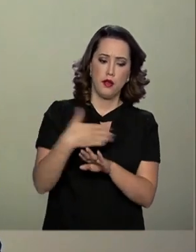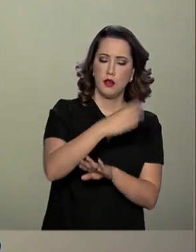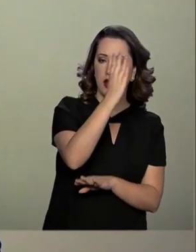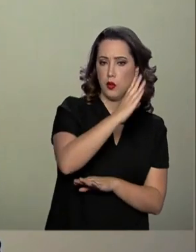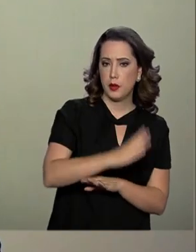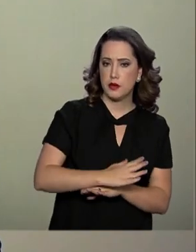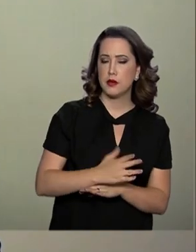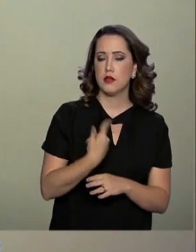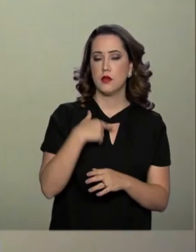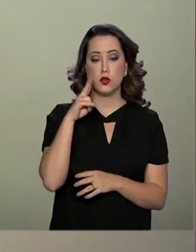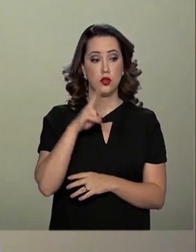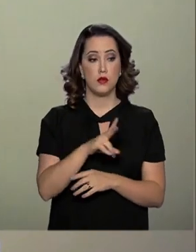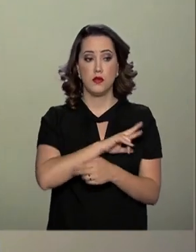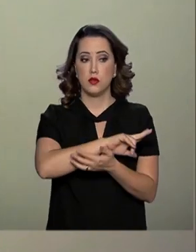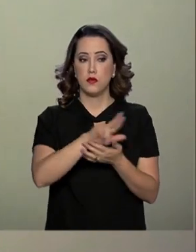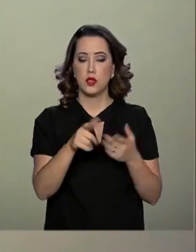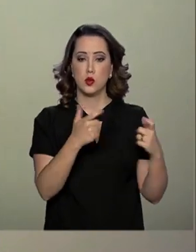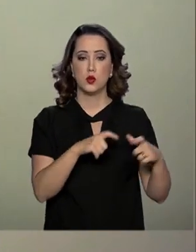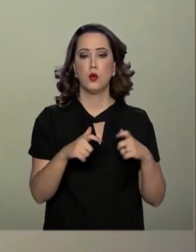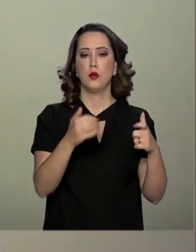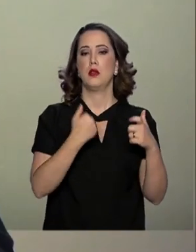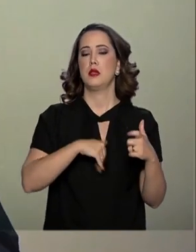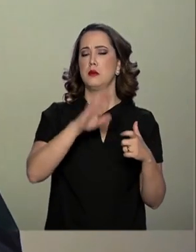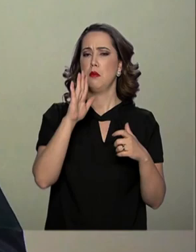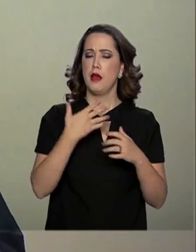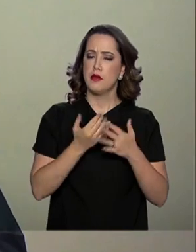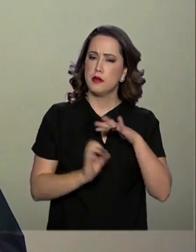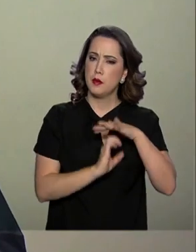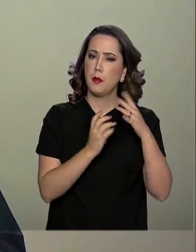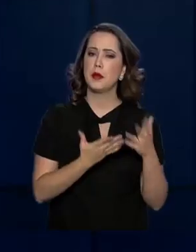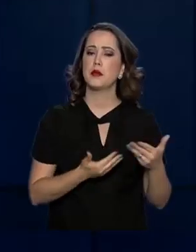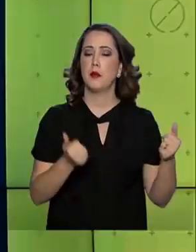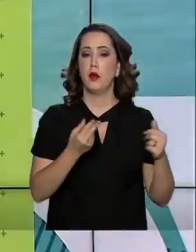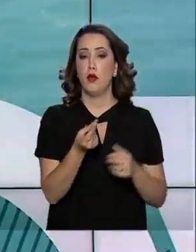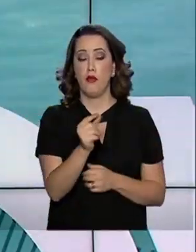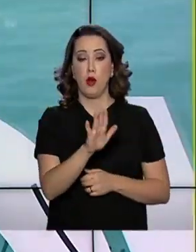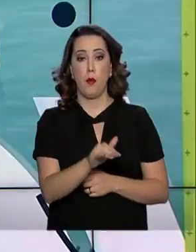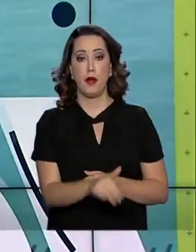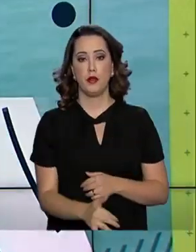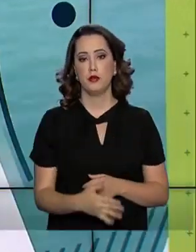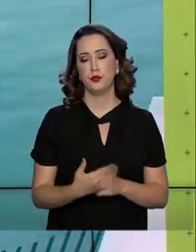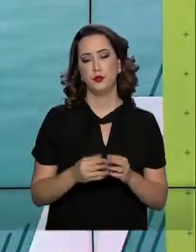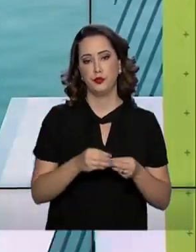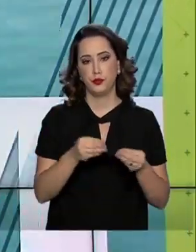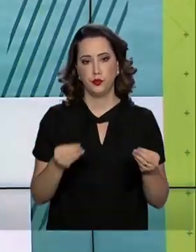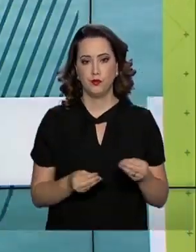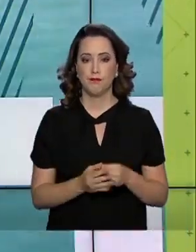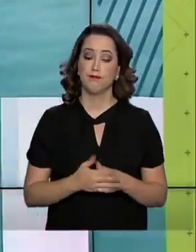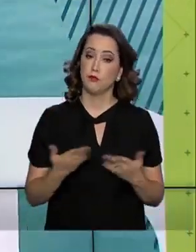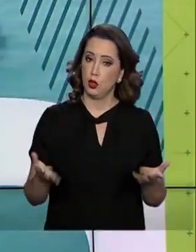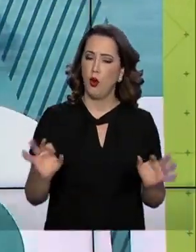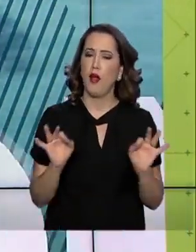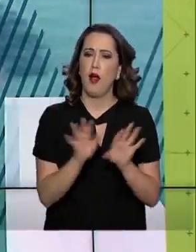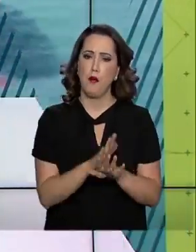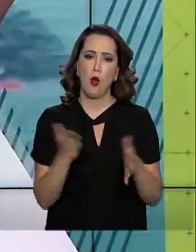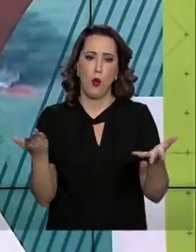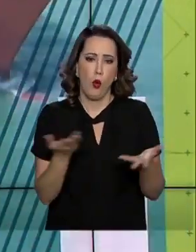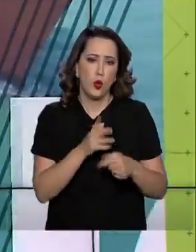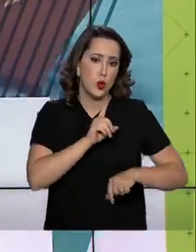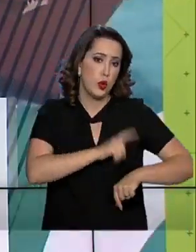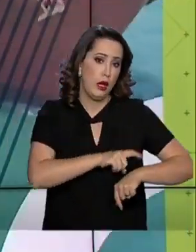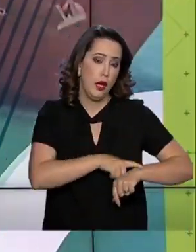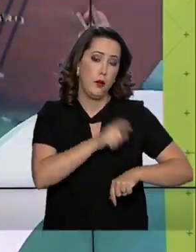para os diversos destinos e isso vai ter um reflexo na tarifa. E olha, termina hoje o prazo para